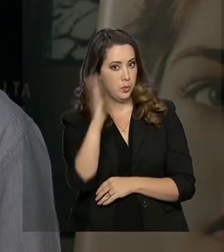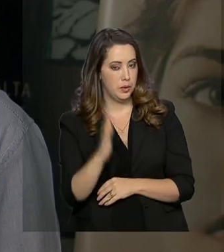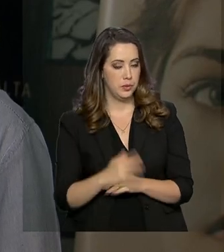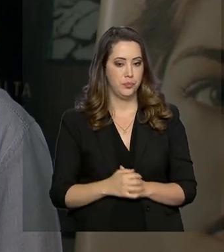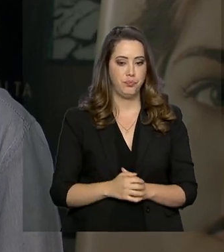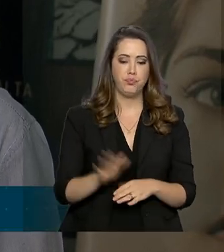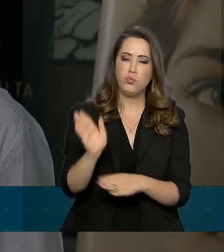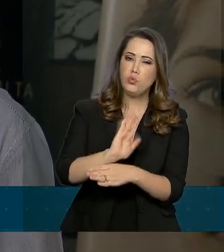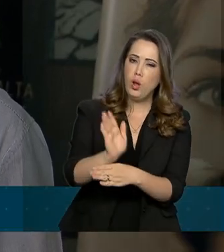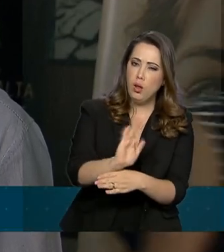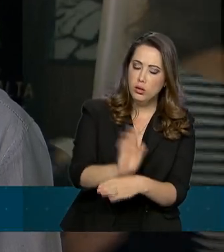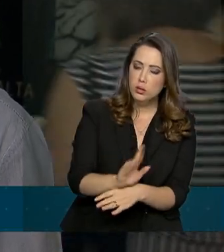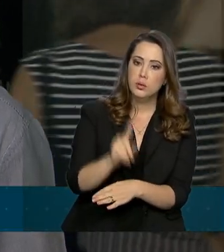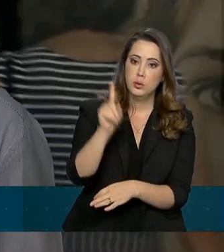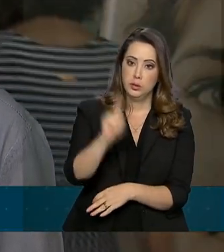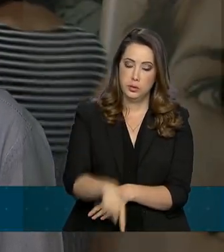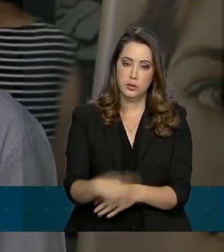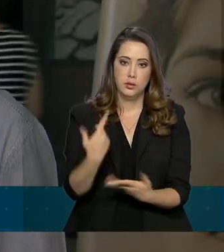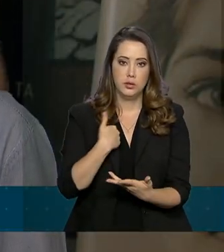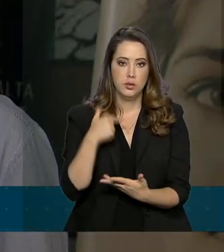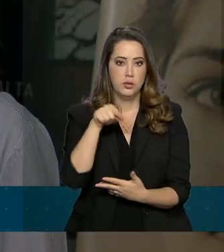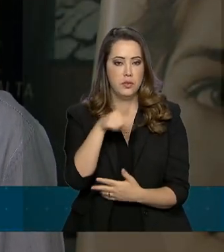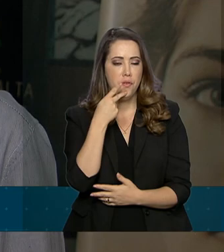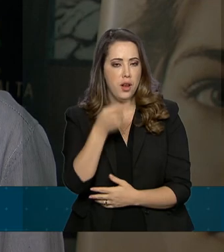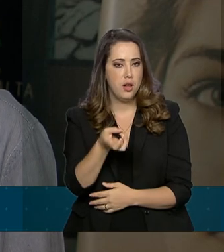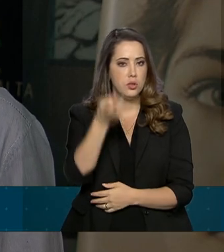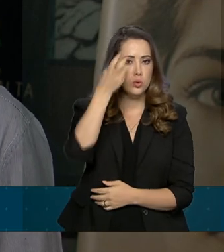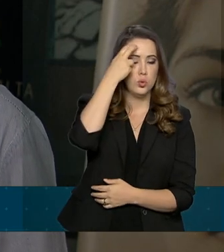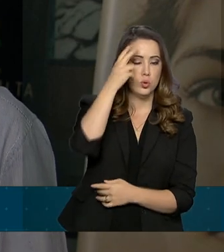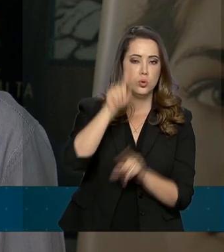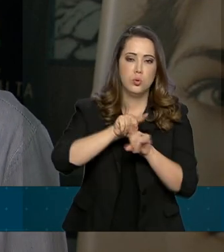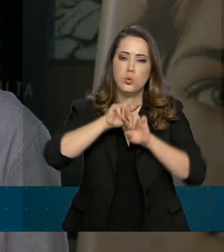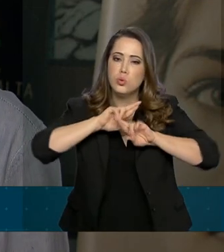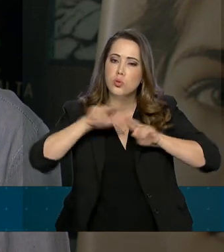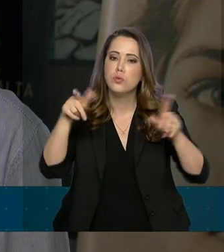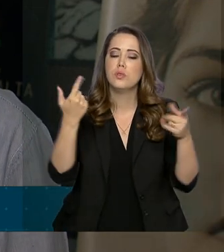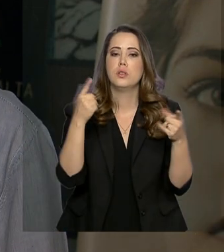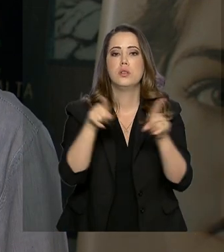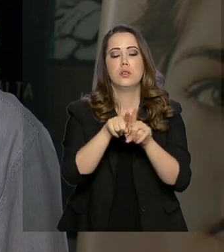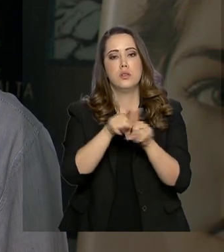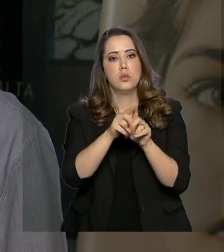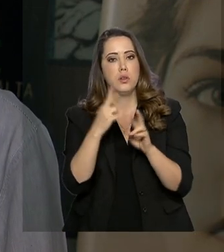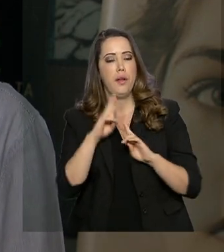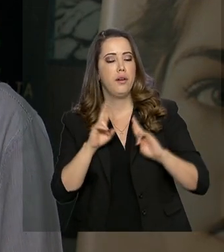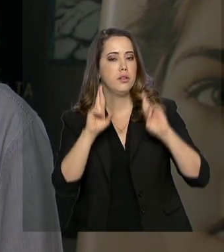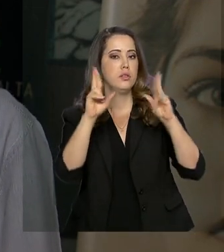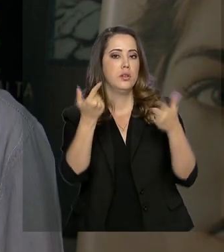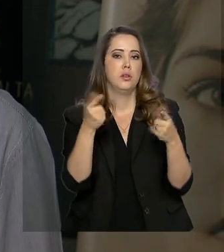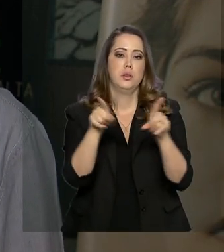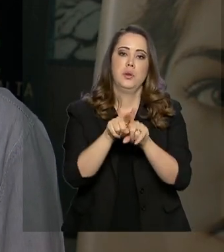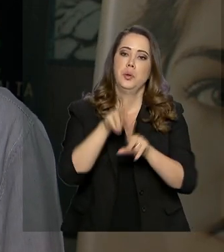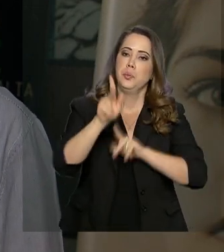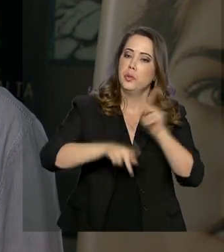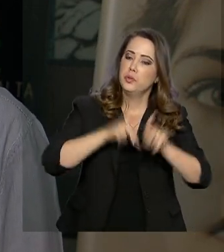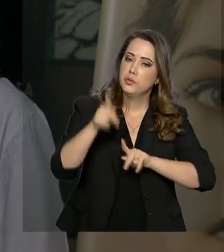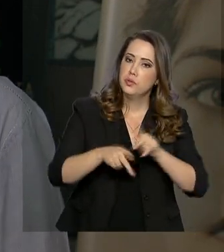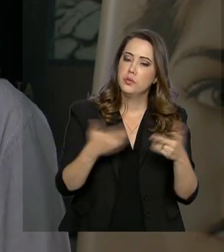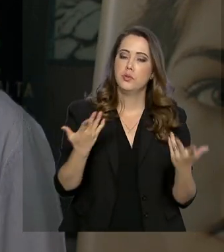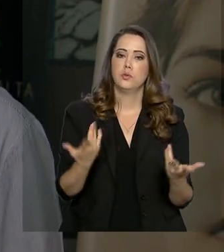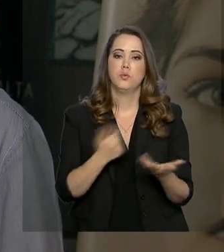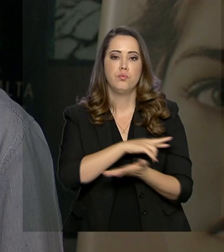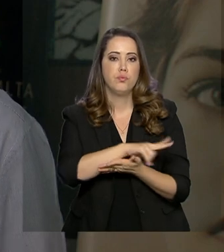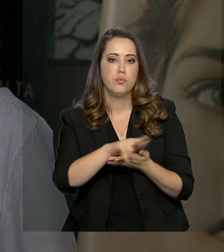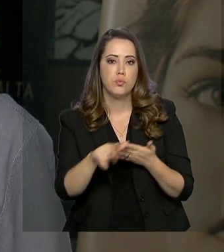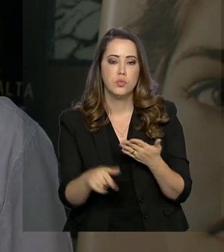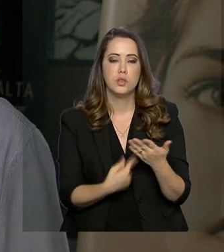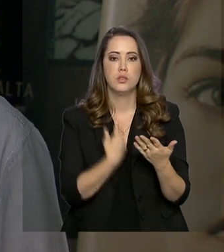O cinema é uma das formas de você falar sobre cultura, sobre diferenças, sobre religião, sobre povo, sobre, enfim,